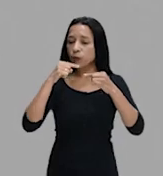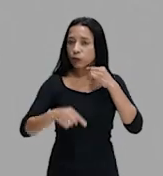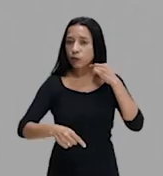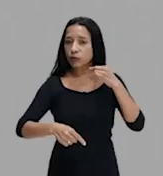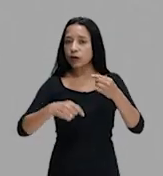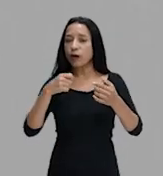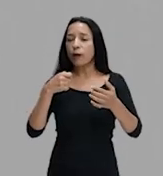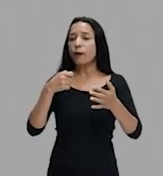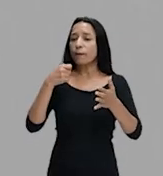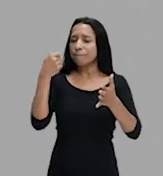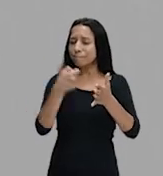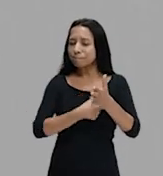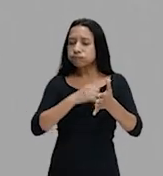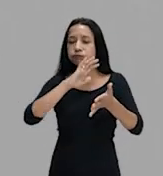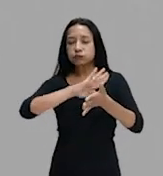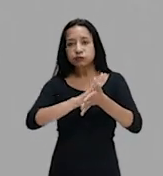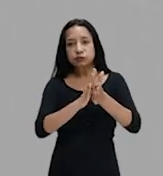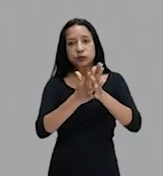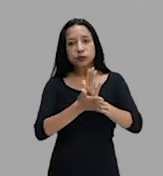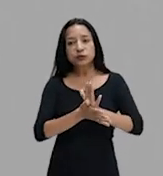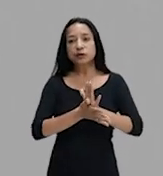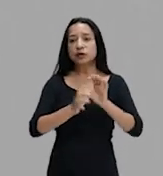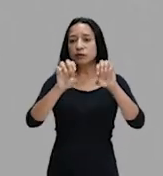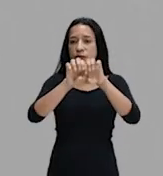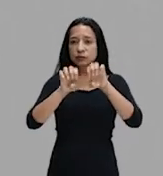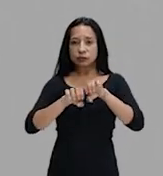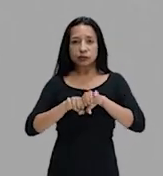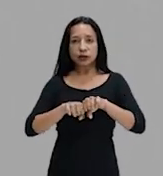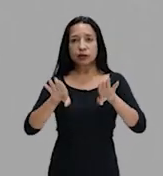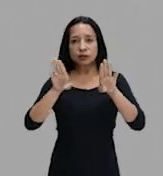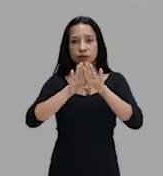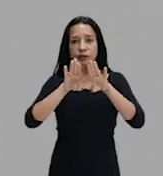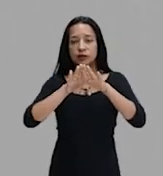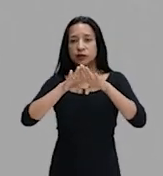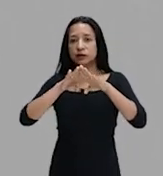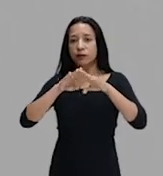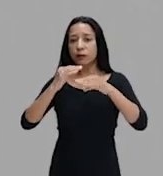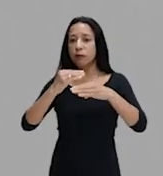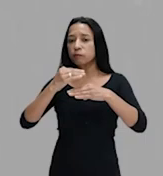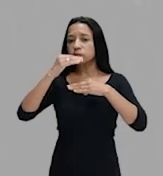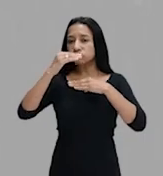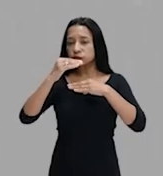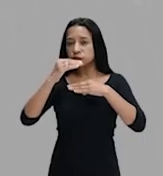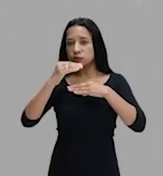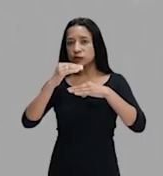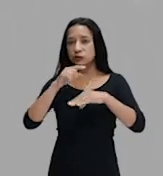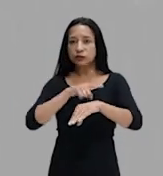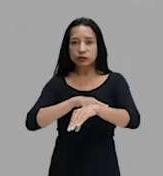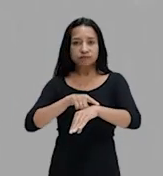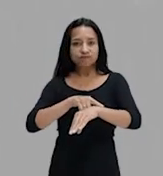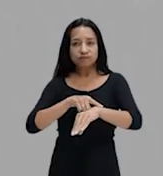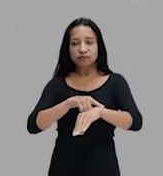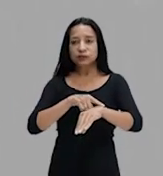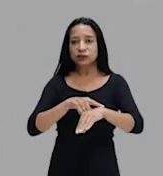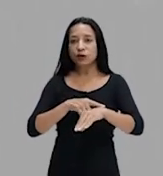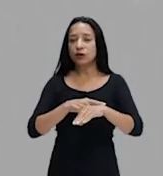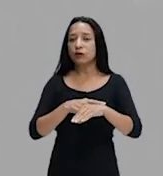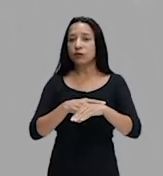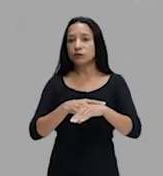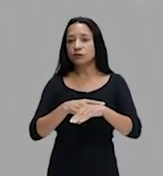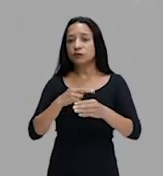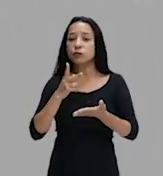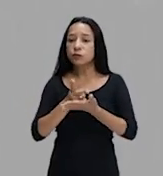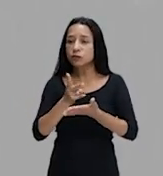estrutural, lutando contra a desigualdade étnico-racial, que acabam, na verdade,